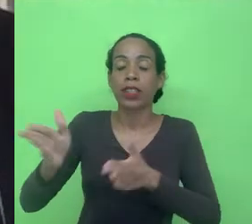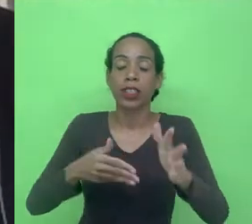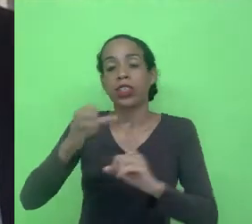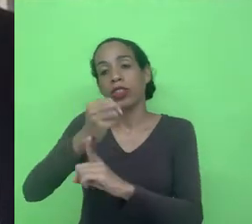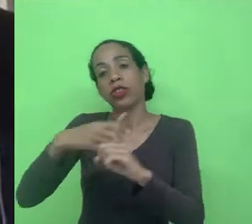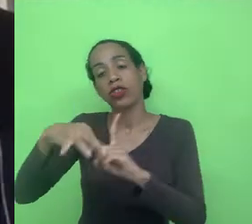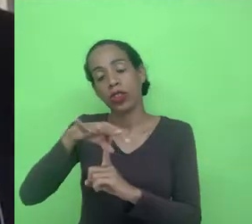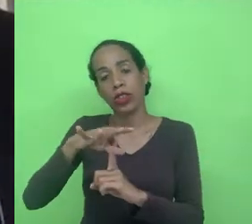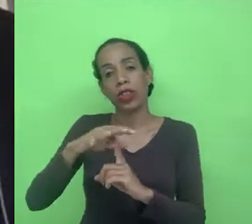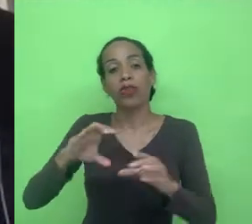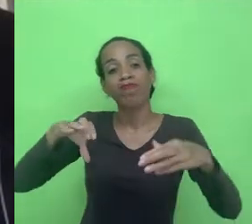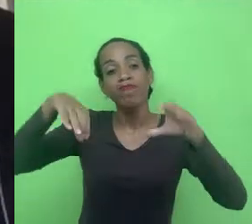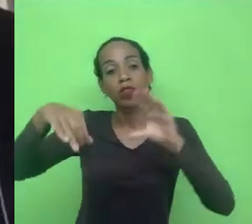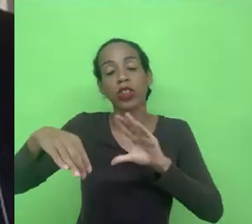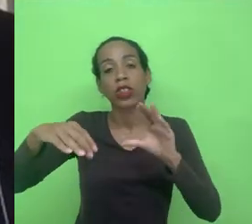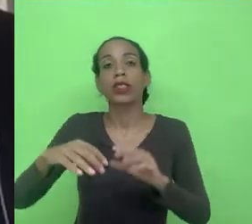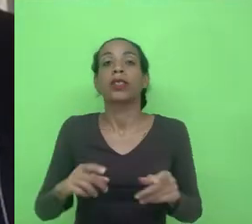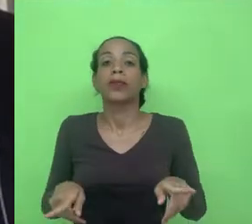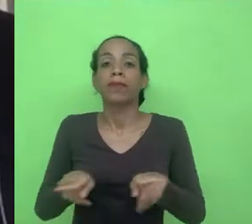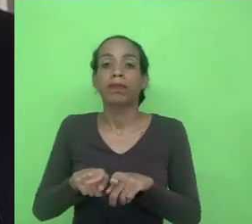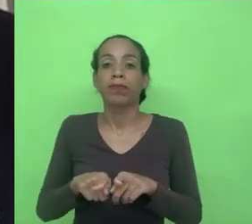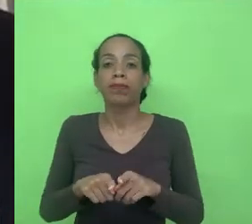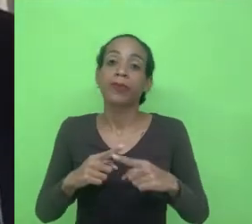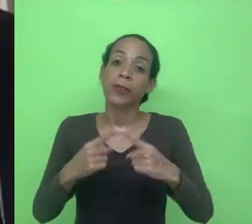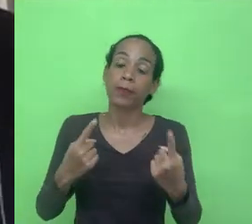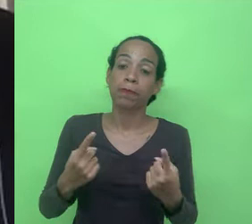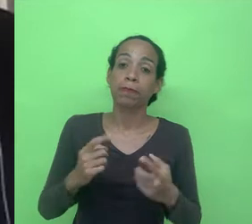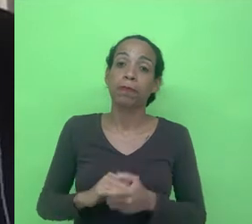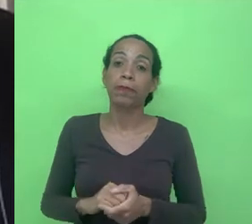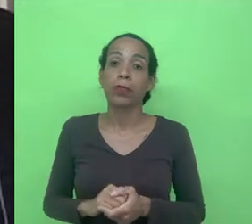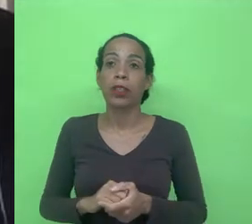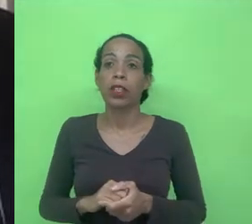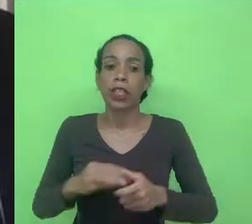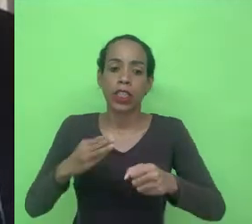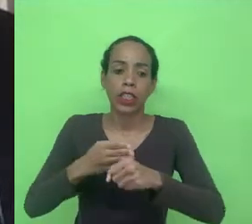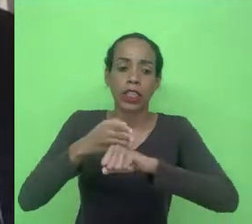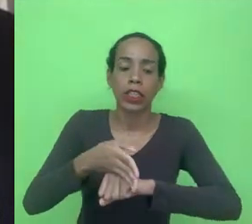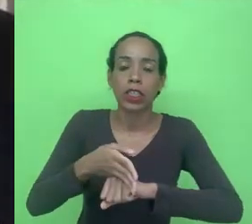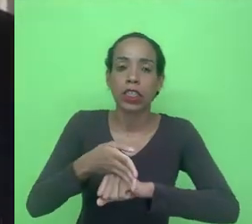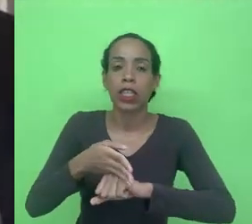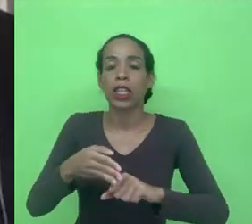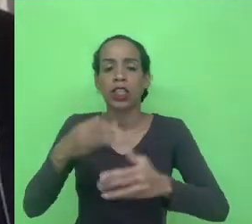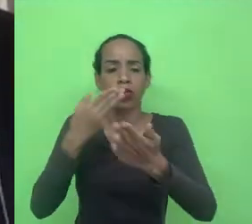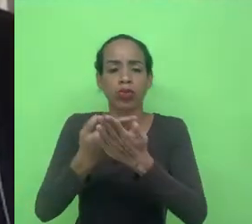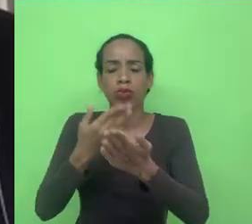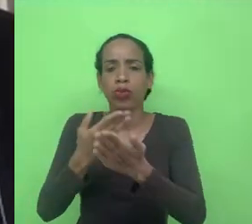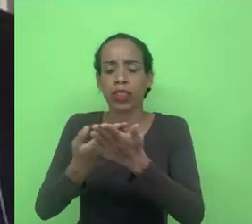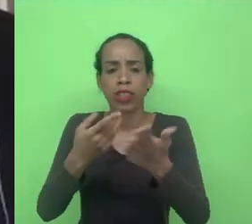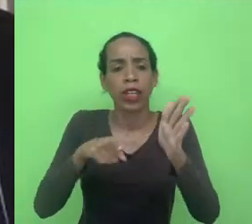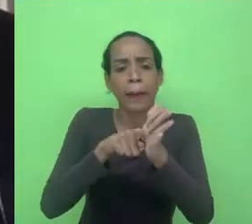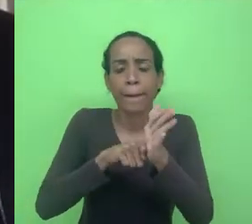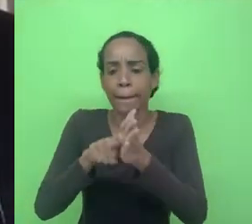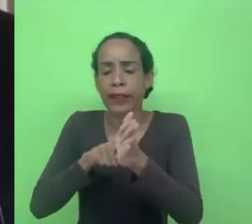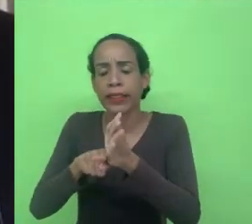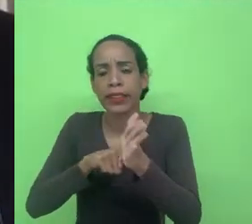formação do social então ao entrar nesse contexto ao estudar e ao pesquisar esse contexto